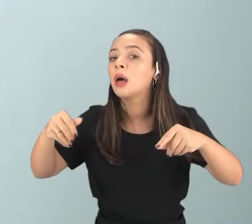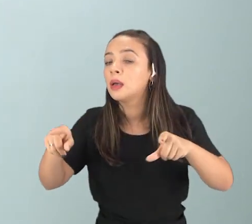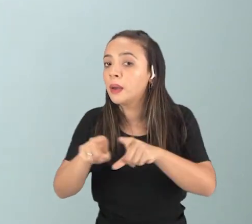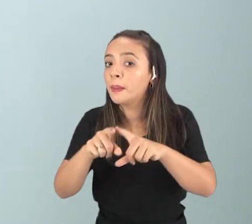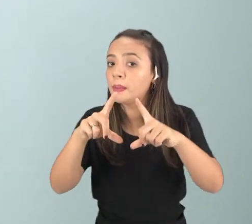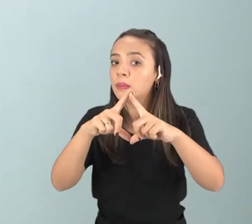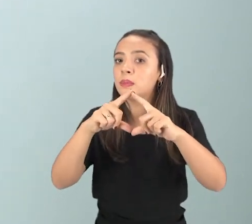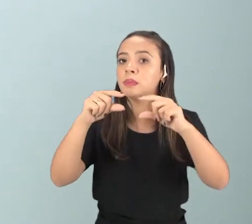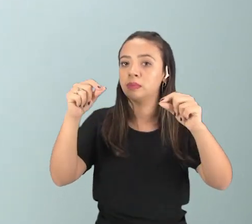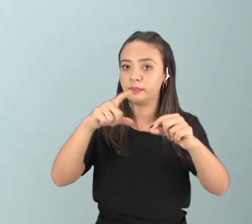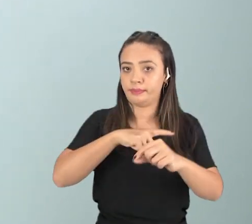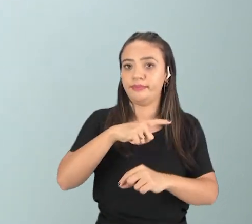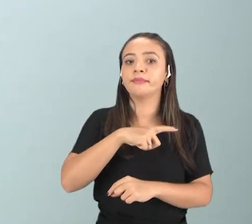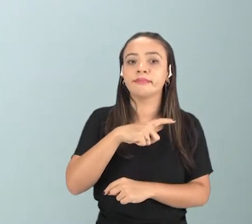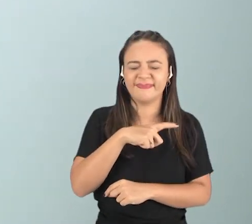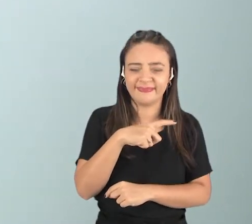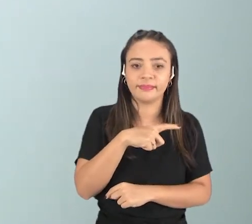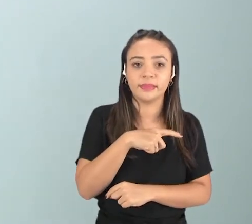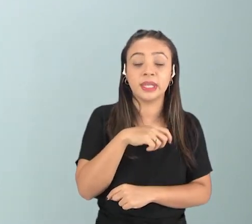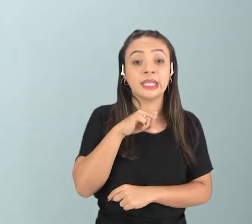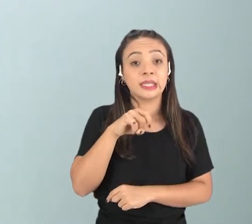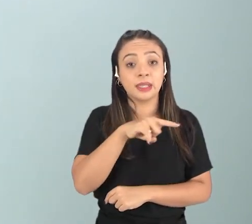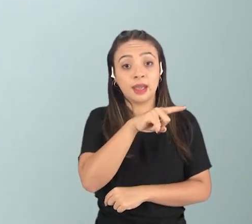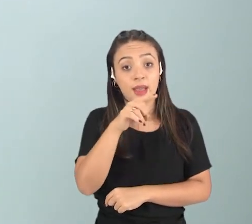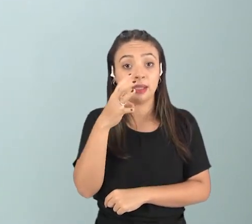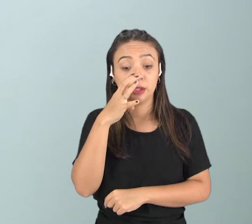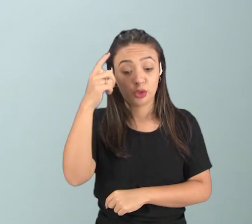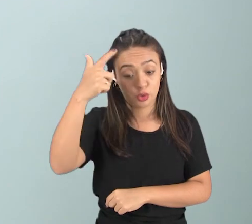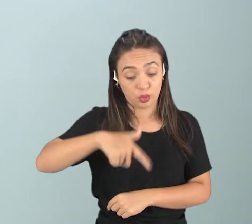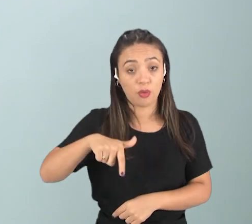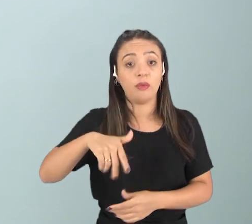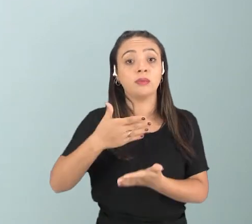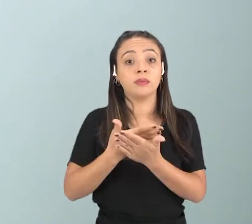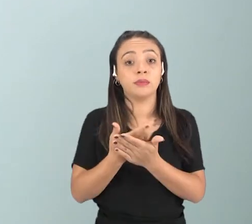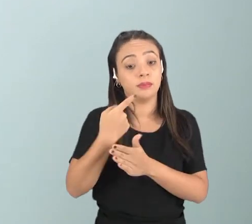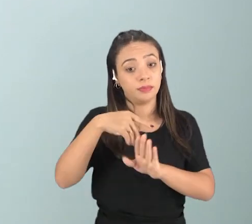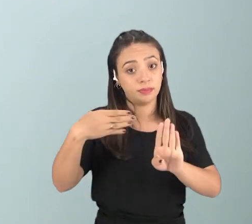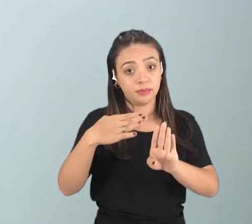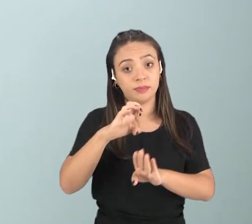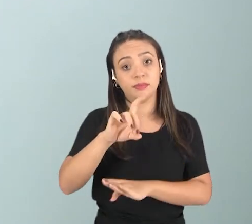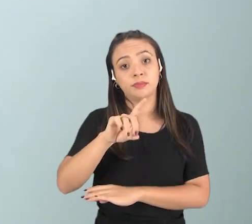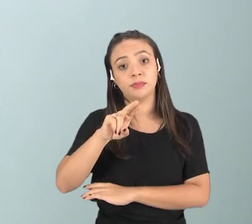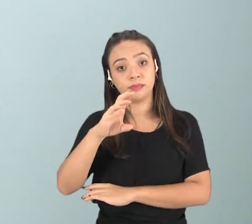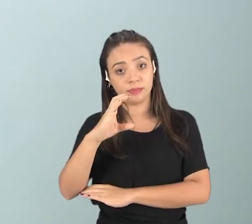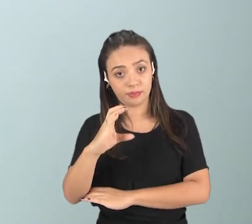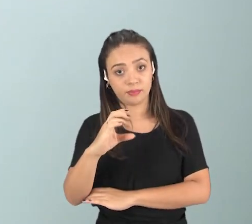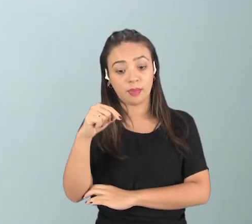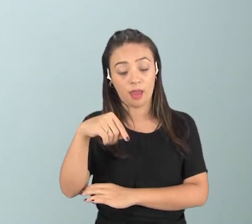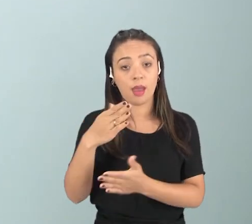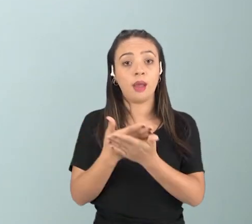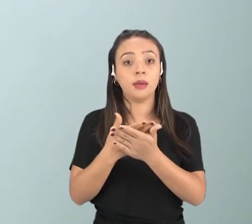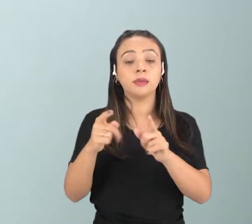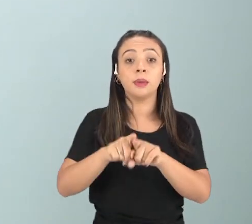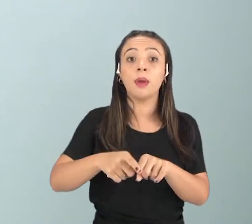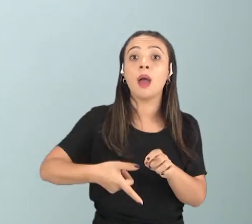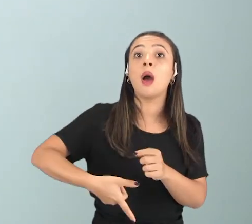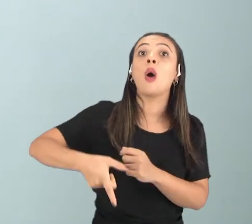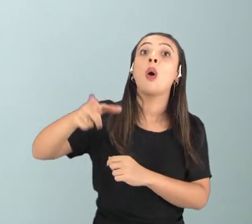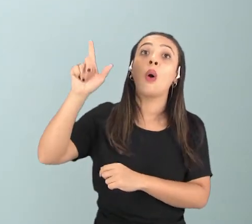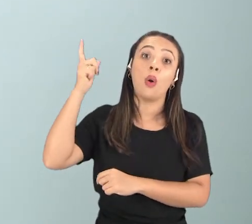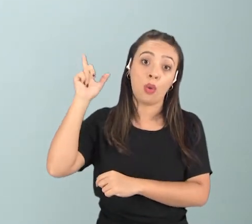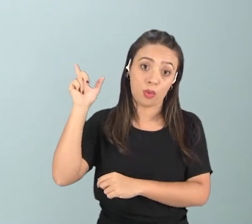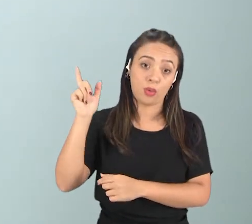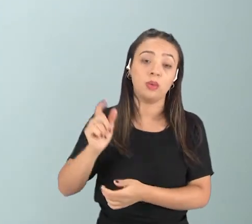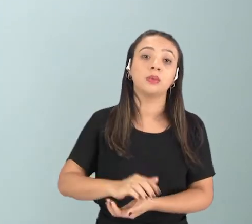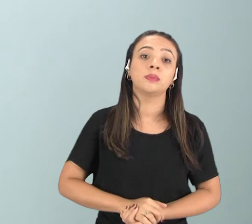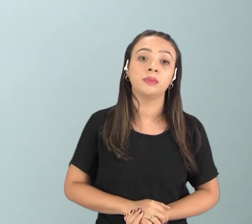praticam, tá? Se vocês quiserem assistir essa aula novamente, é só ir lá na plataforma Eduque, tá? Tanto essa aula quanto as anteriores estão lá para que